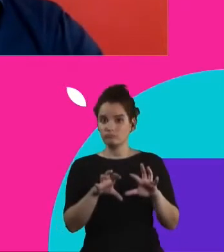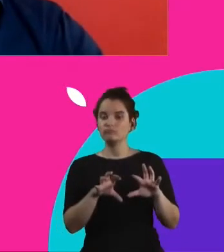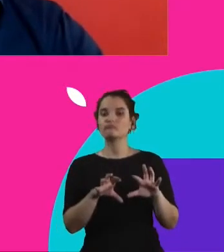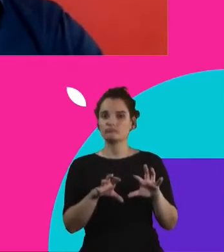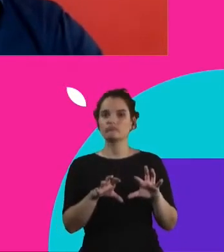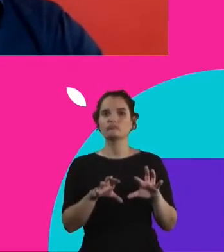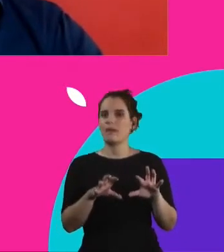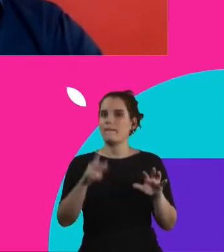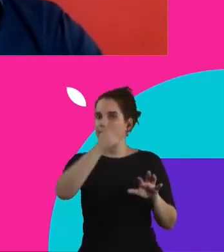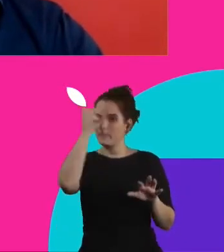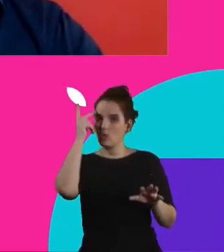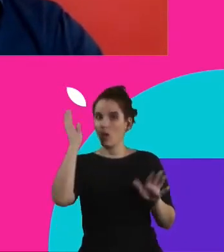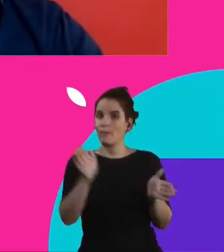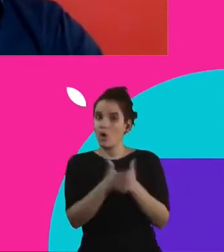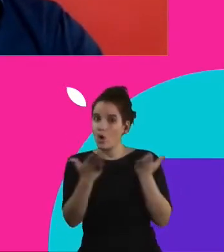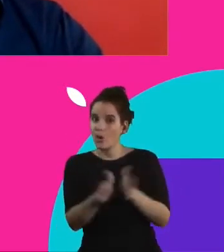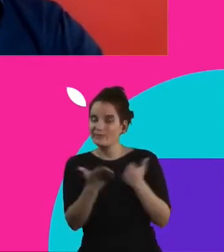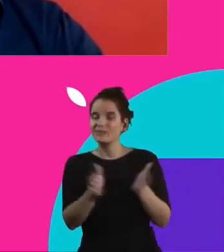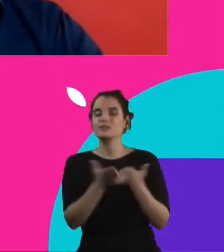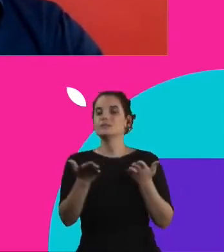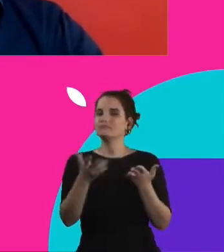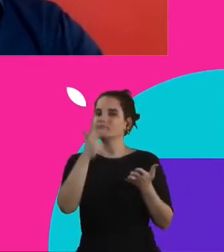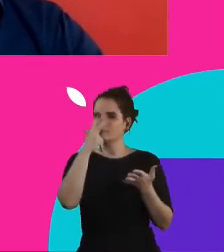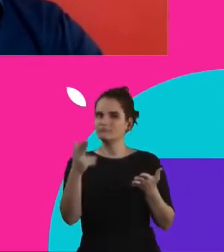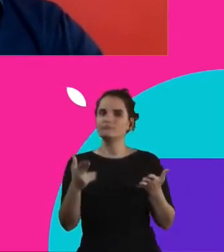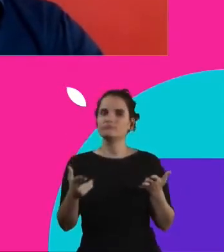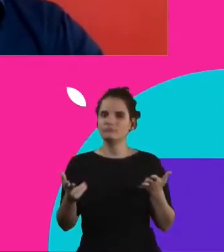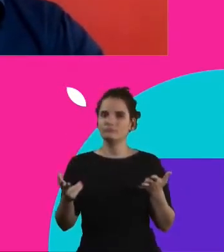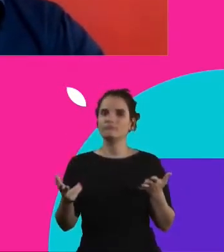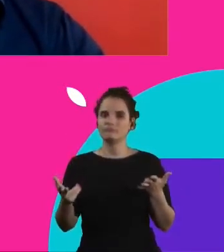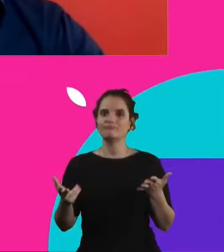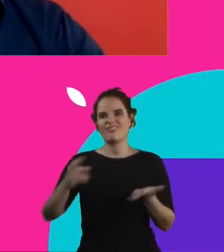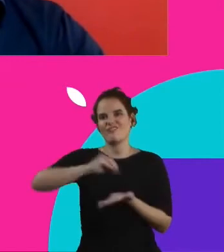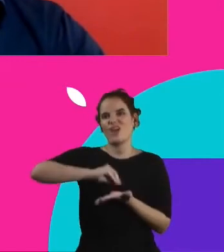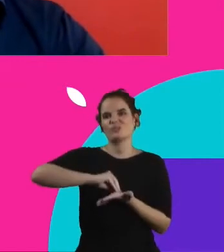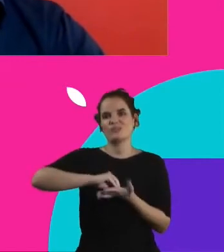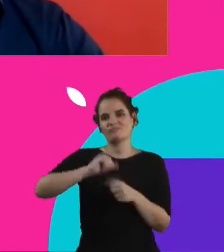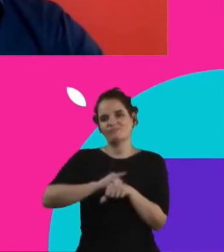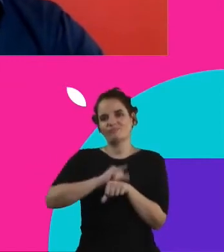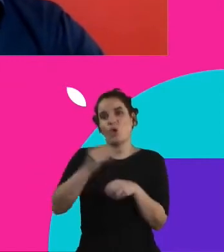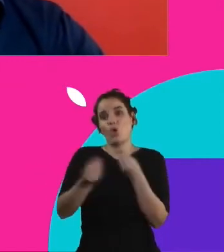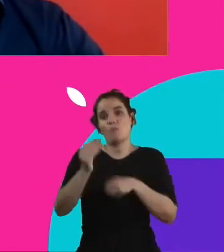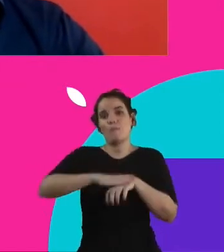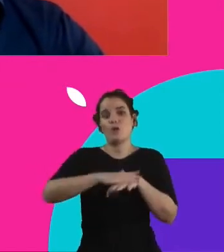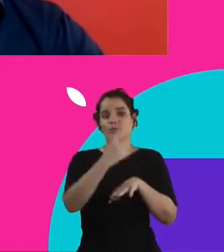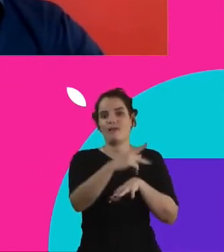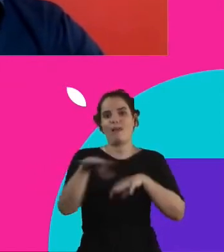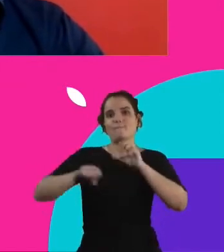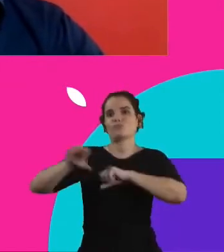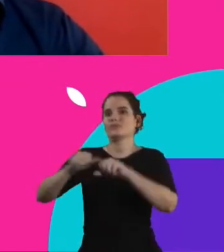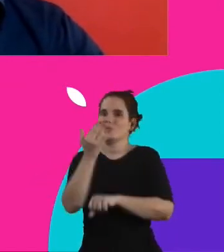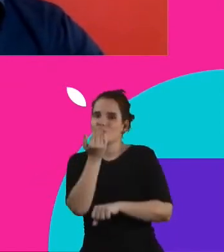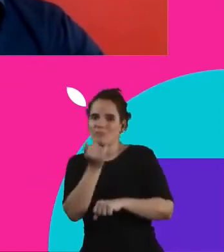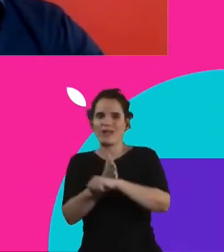que as pessoas mais pobres deixam de ter aí seus mecanismos próprios para poder buscar esse alimento, para poder buscar o